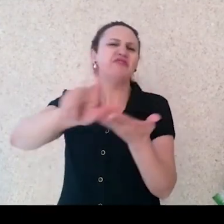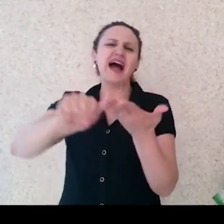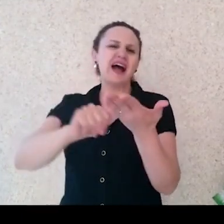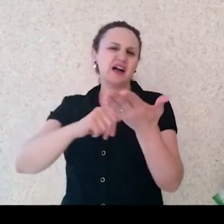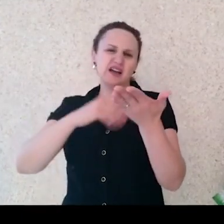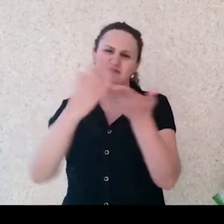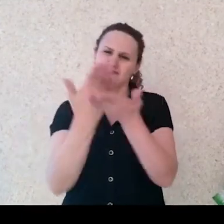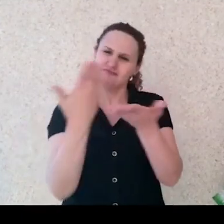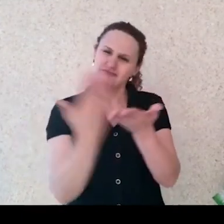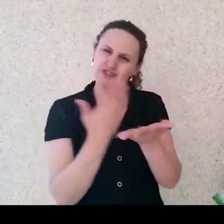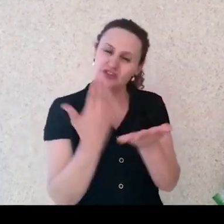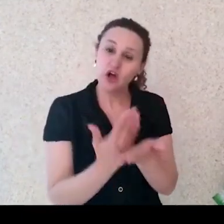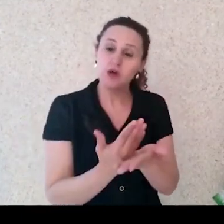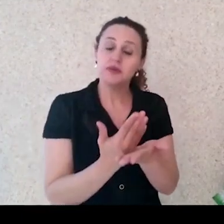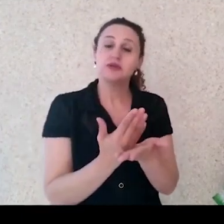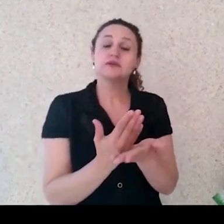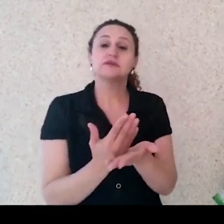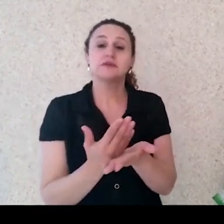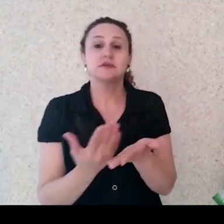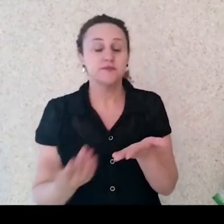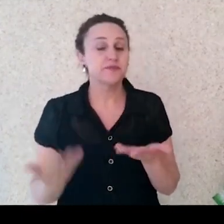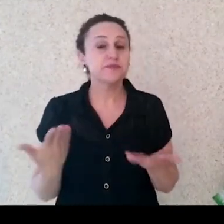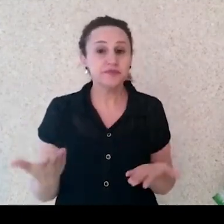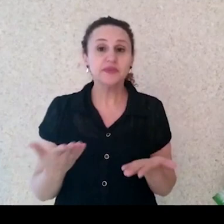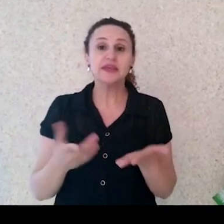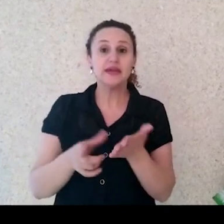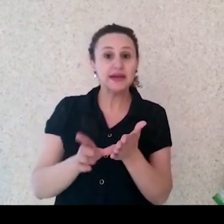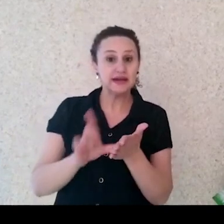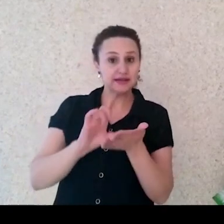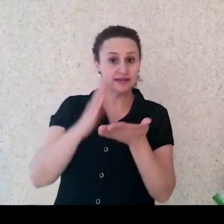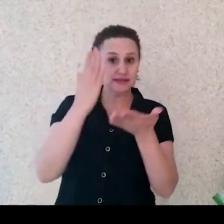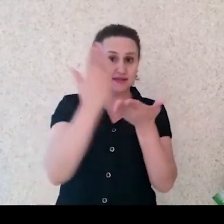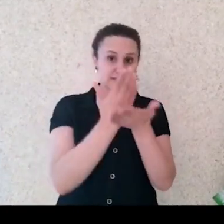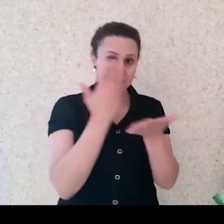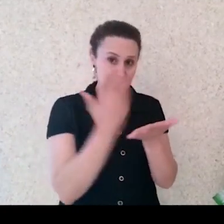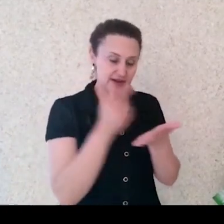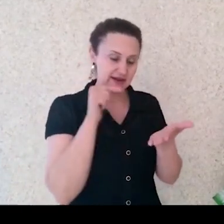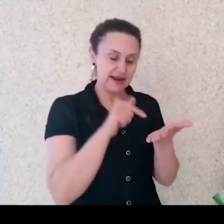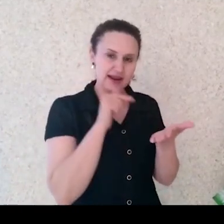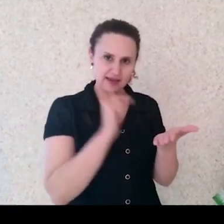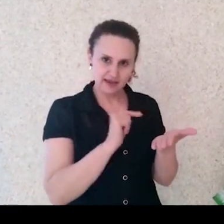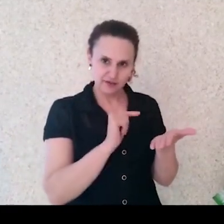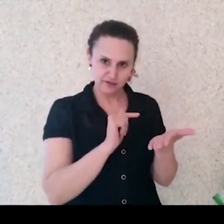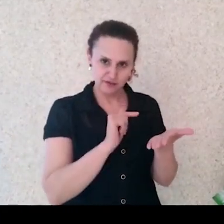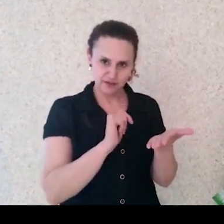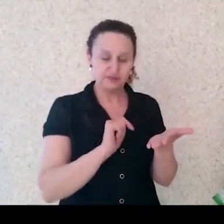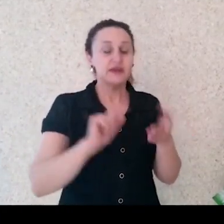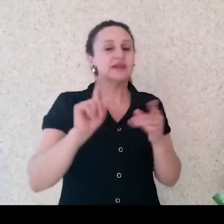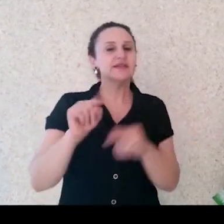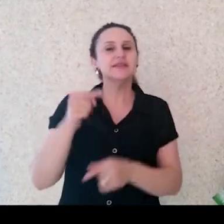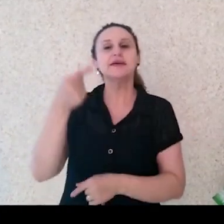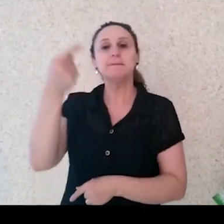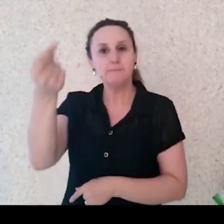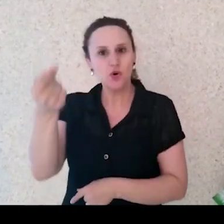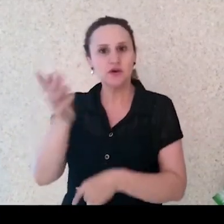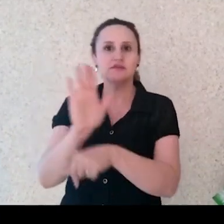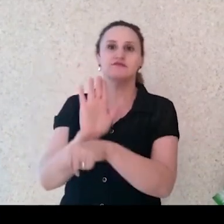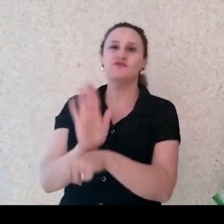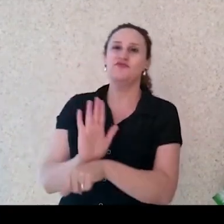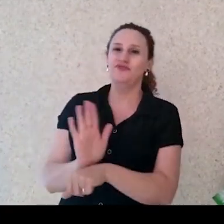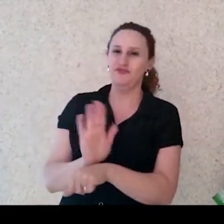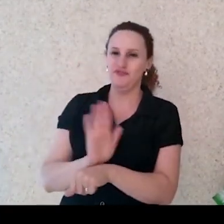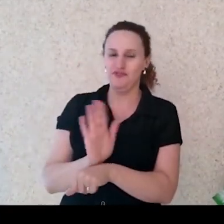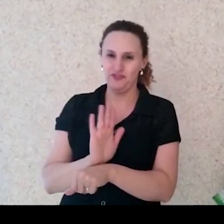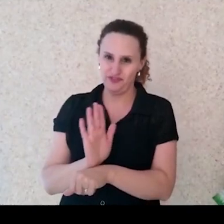crônicas do Gelo e do Fogo, todas essas obras que viram filme ou viram série, elas também tendem a